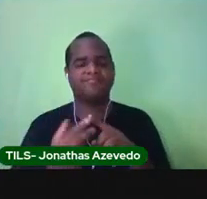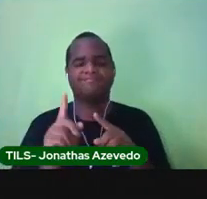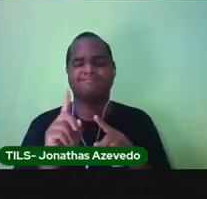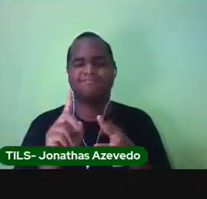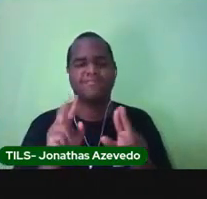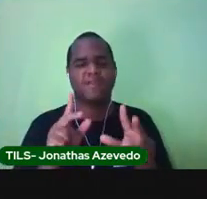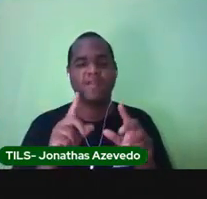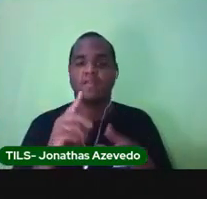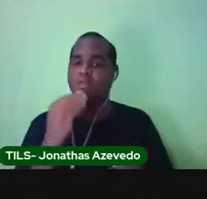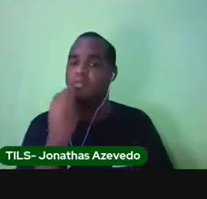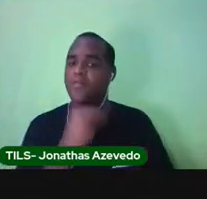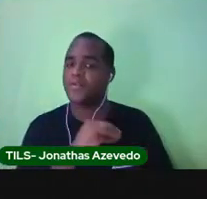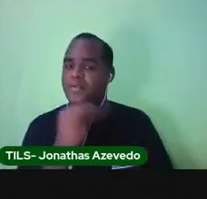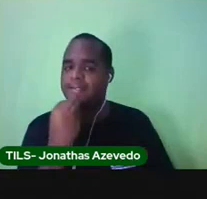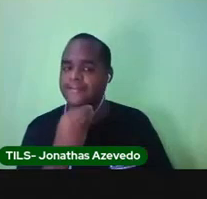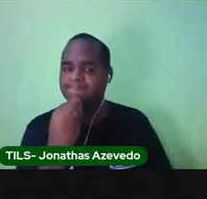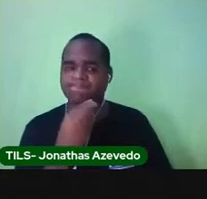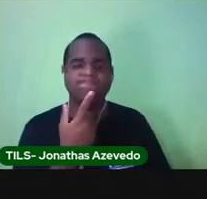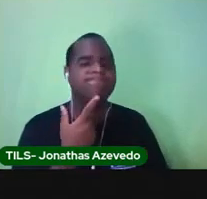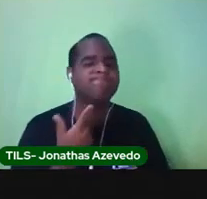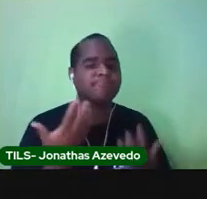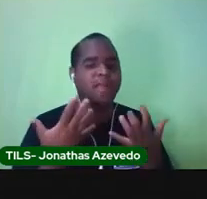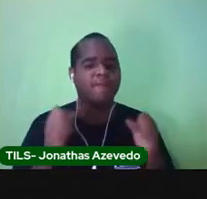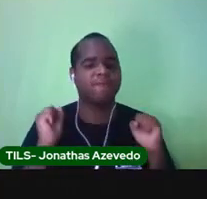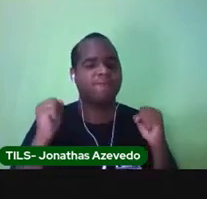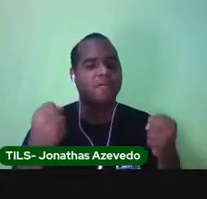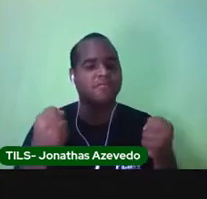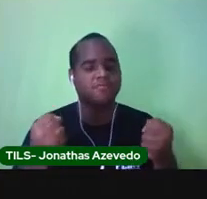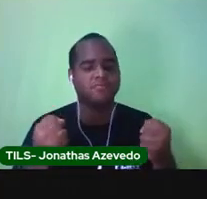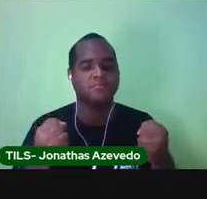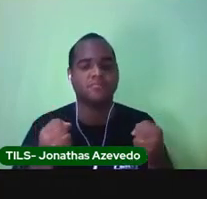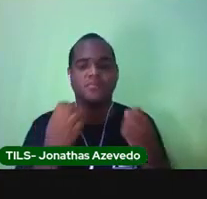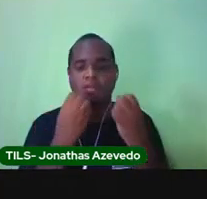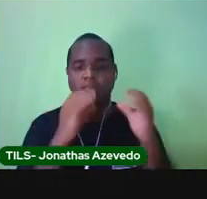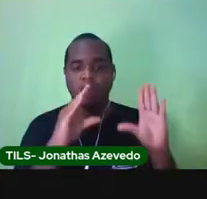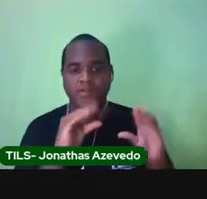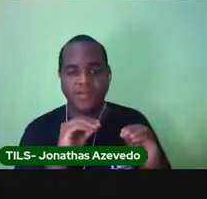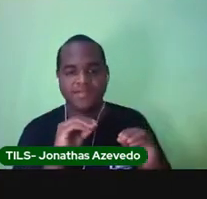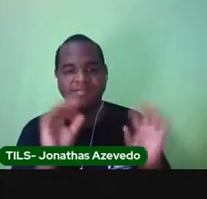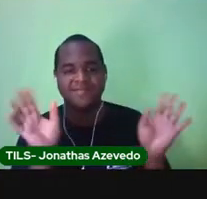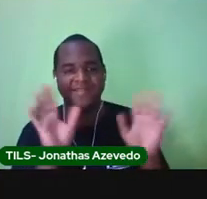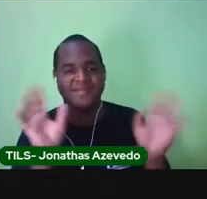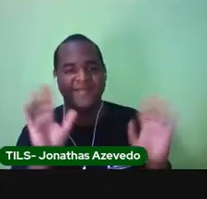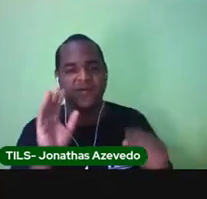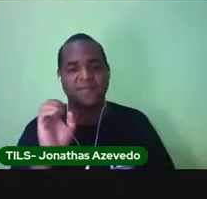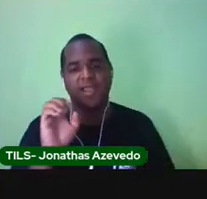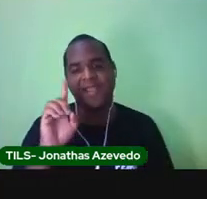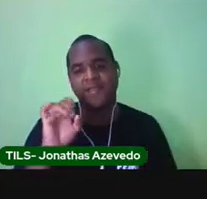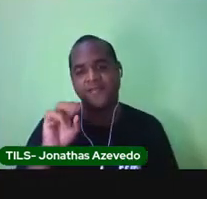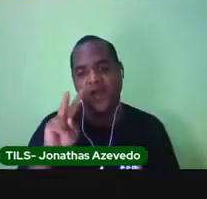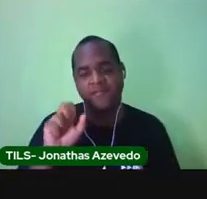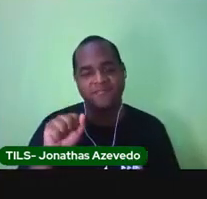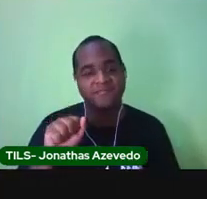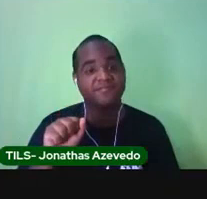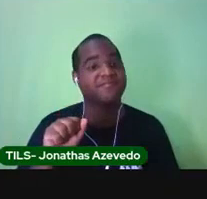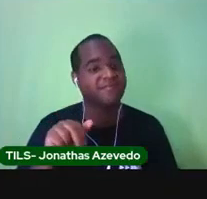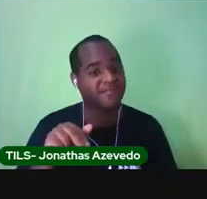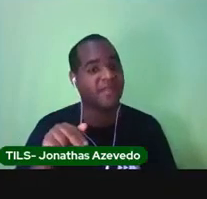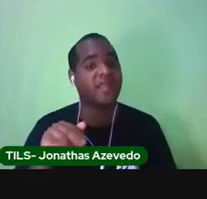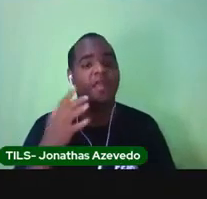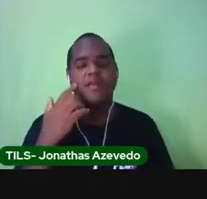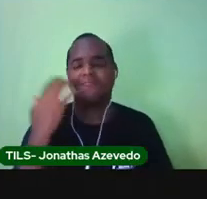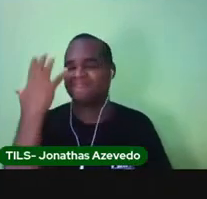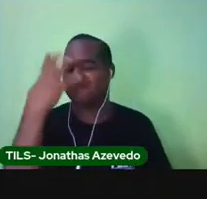oportunidade para levantar mais forte. Boa noite, Edivan. Olha que coisa linda,